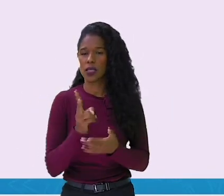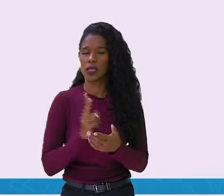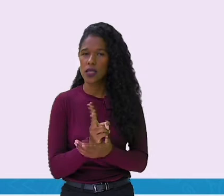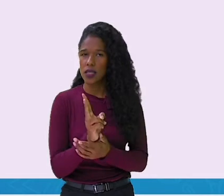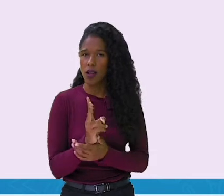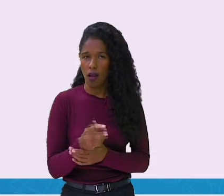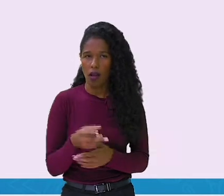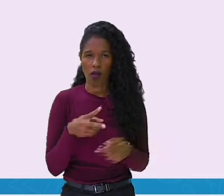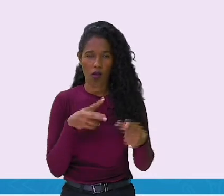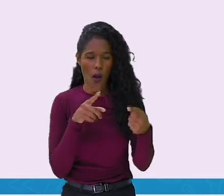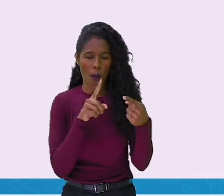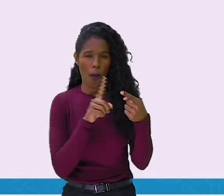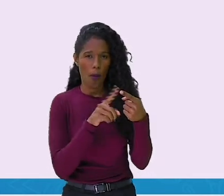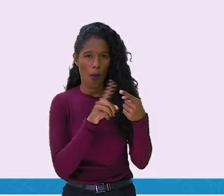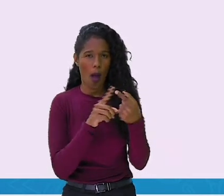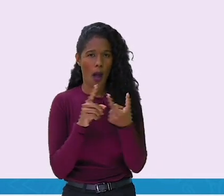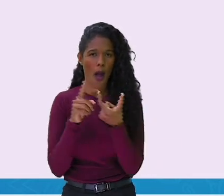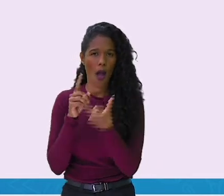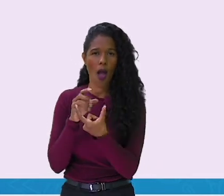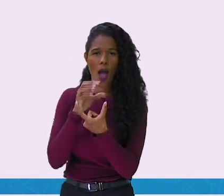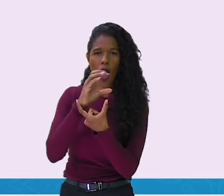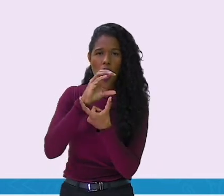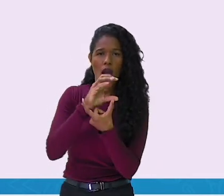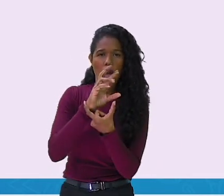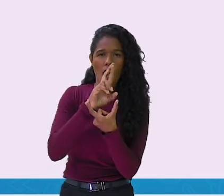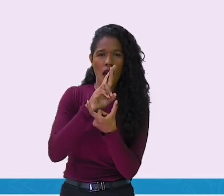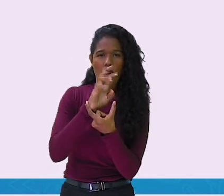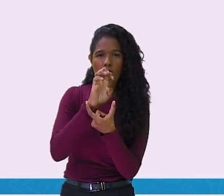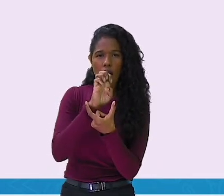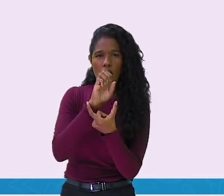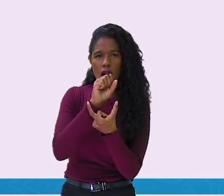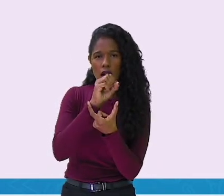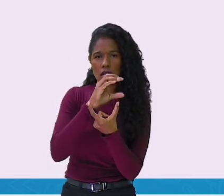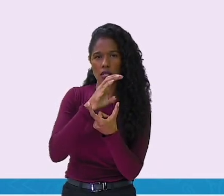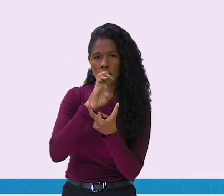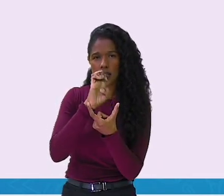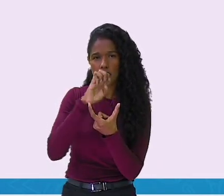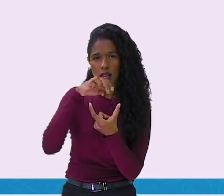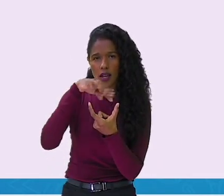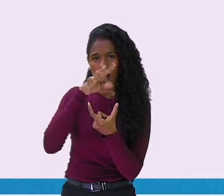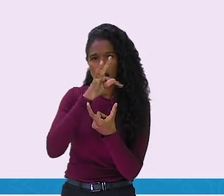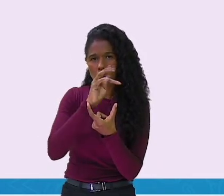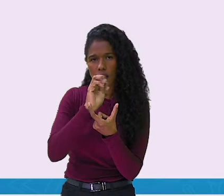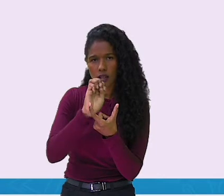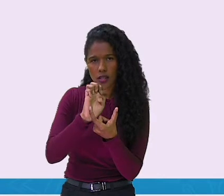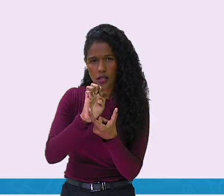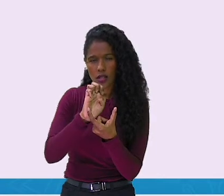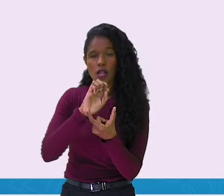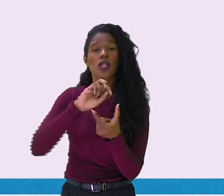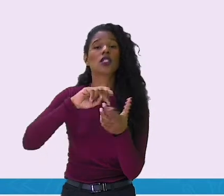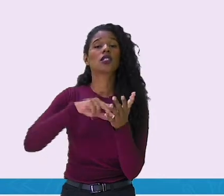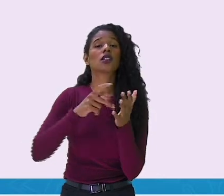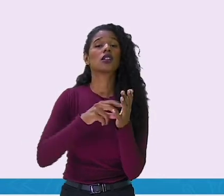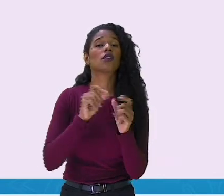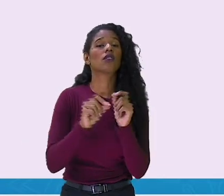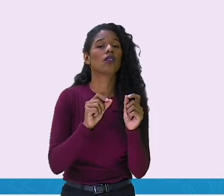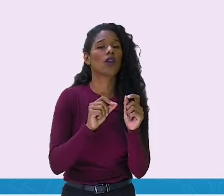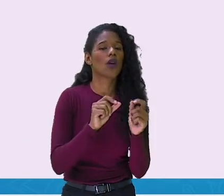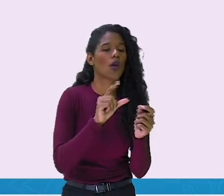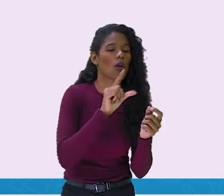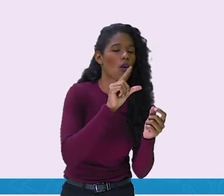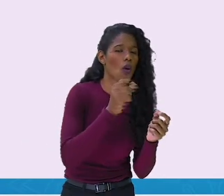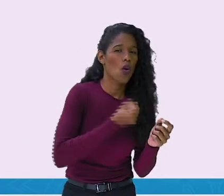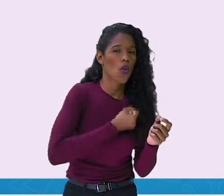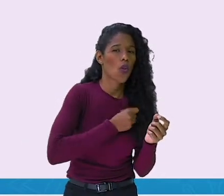crescente, que está crescendo. Então, do menor para o maior. E